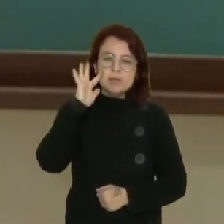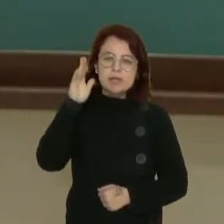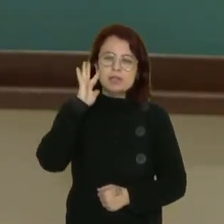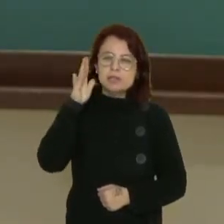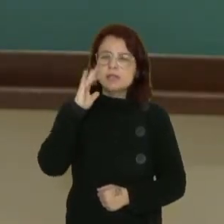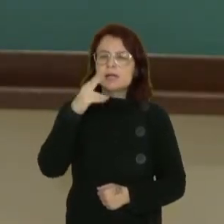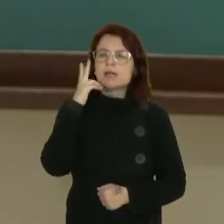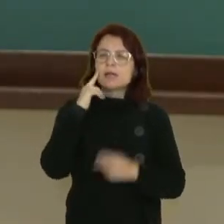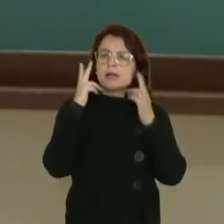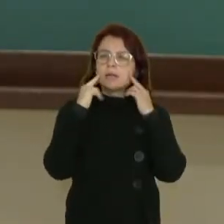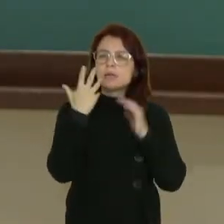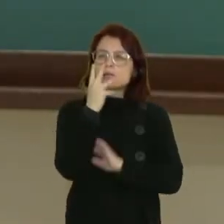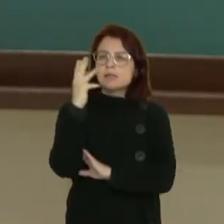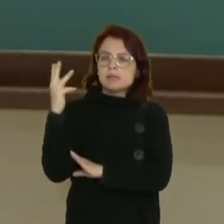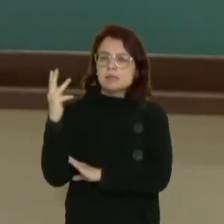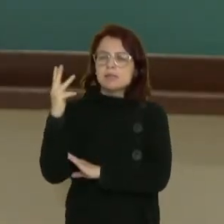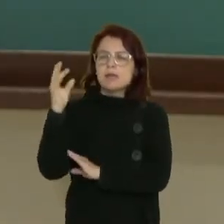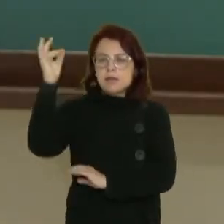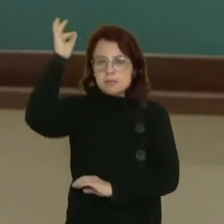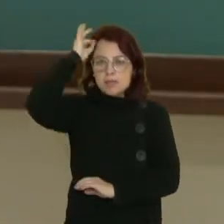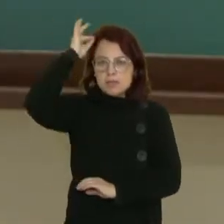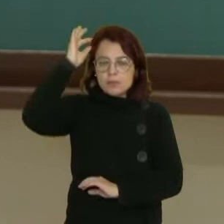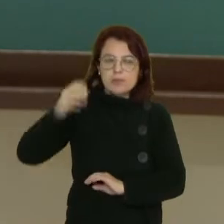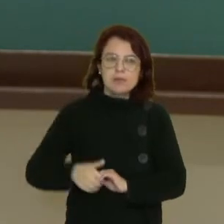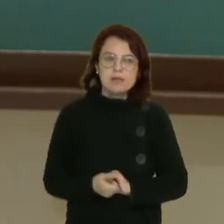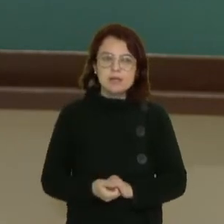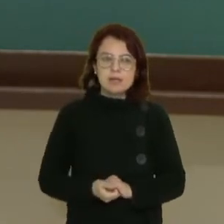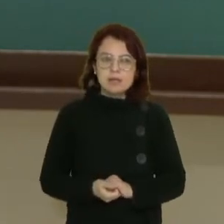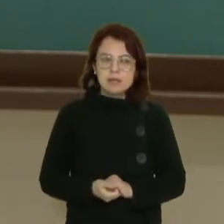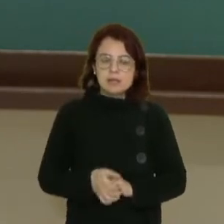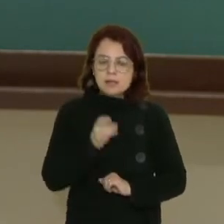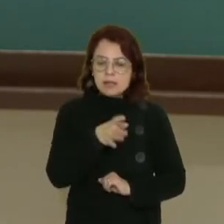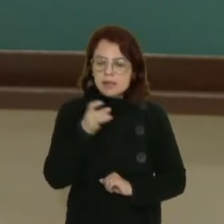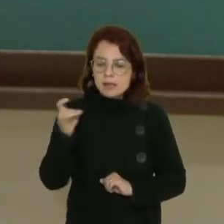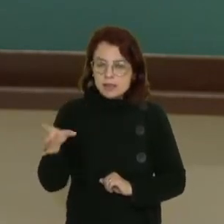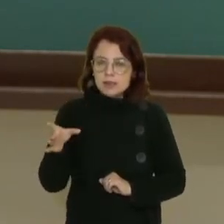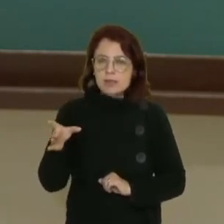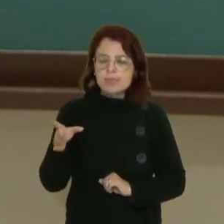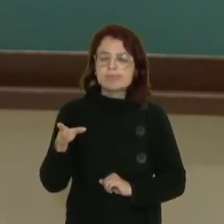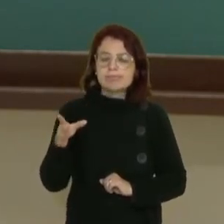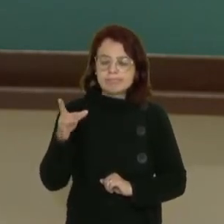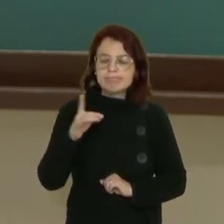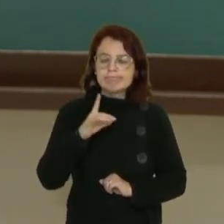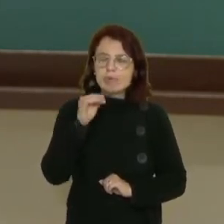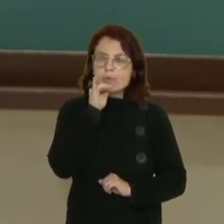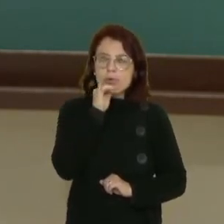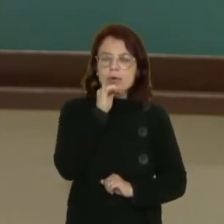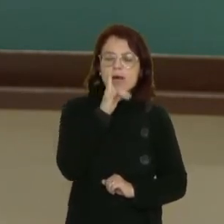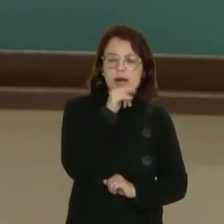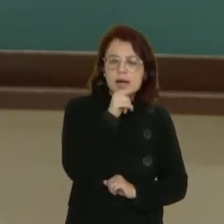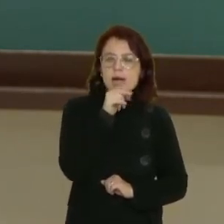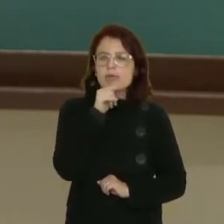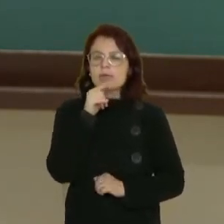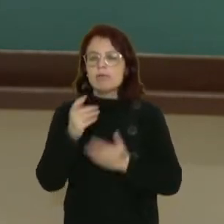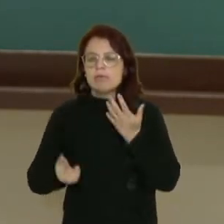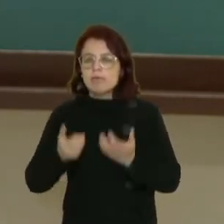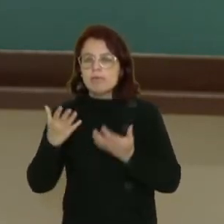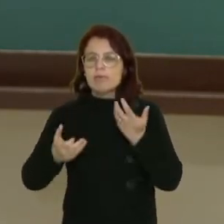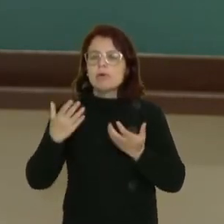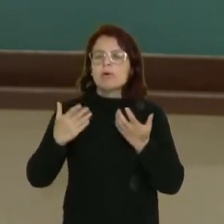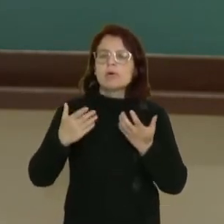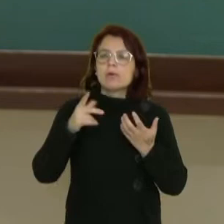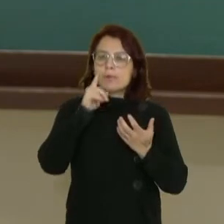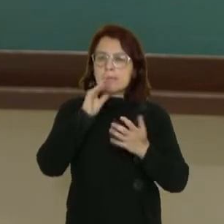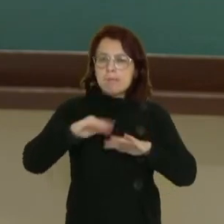a natureza como um espírito. Cada elemento, como água, fogo, terra, ar, as matas, os animais,